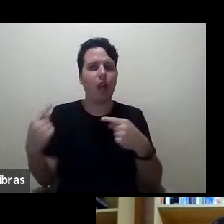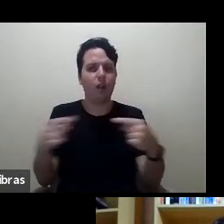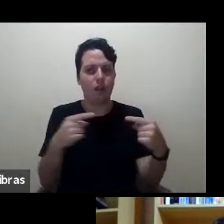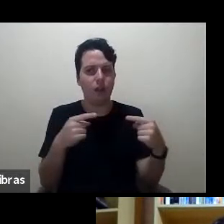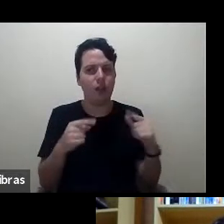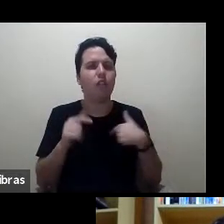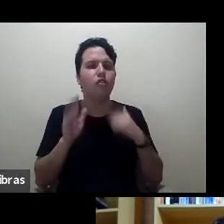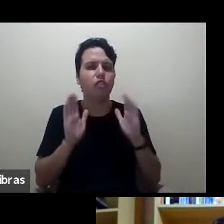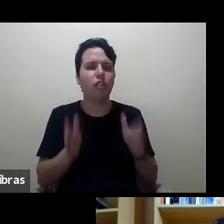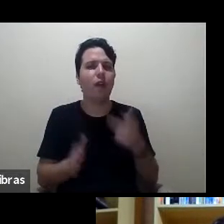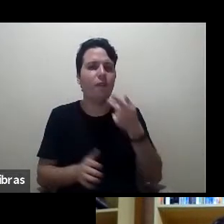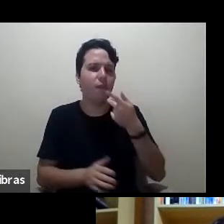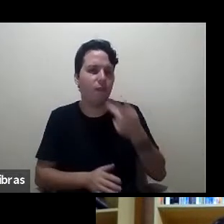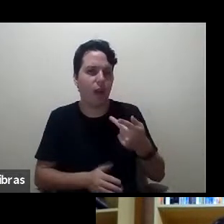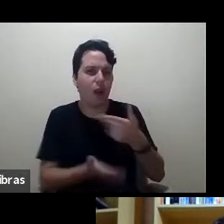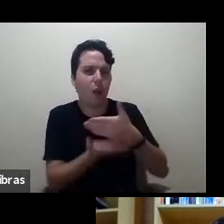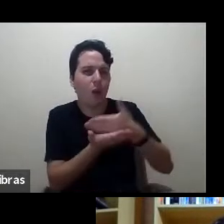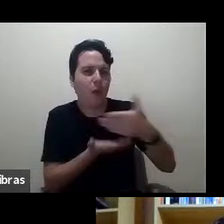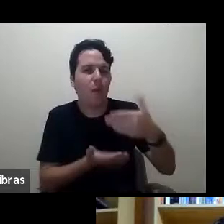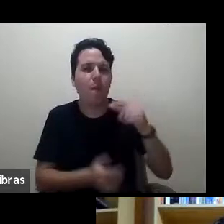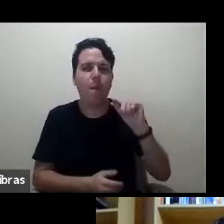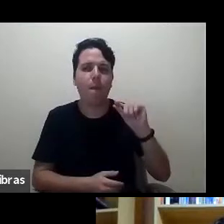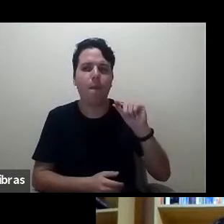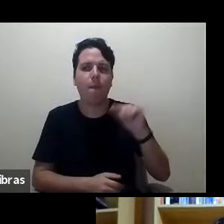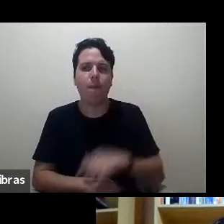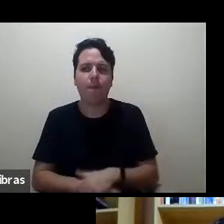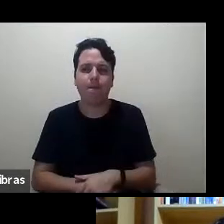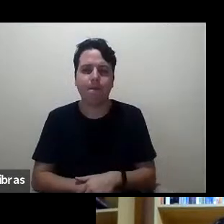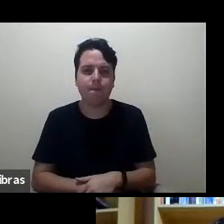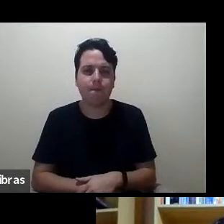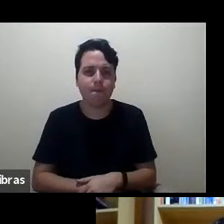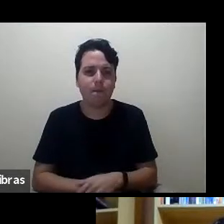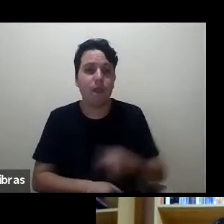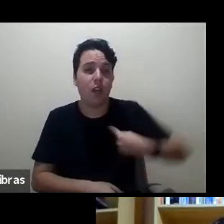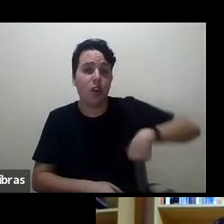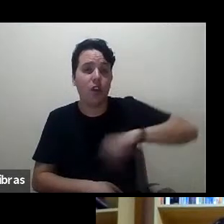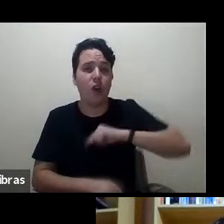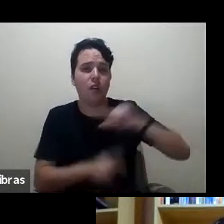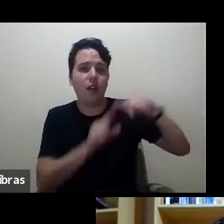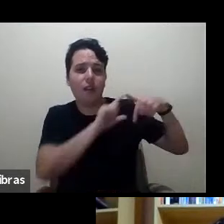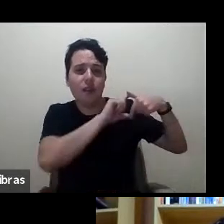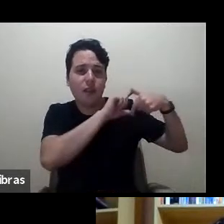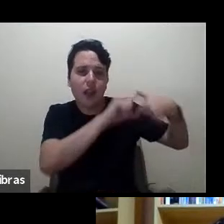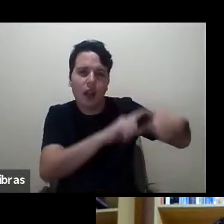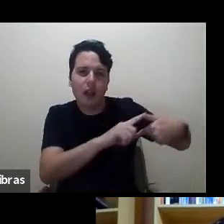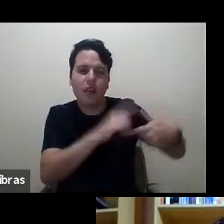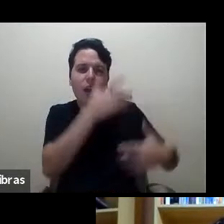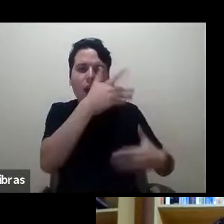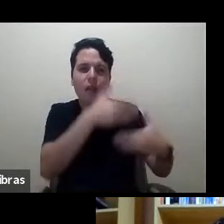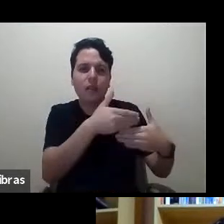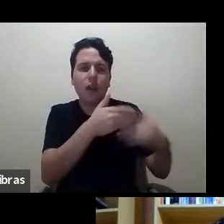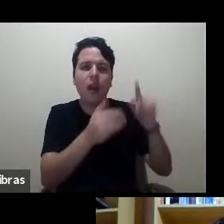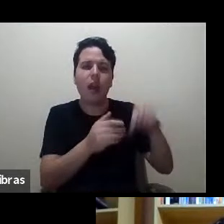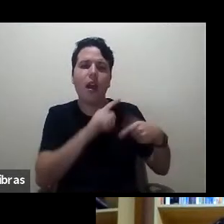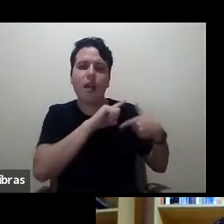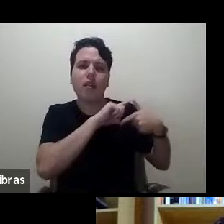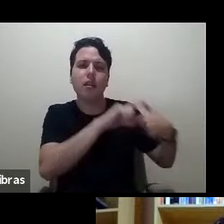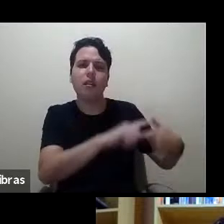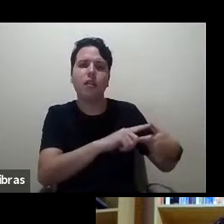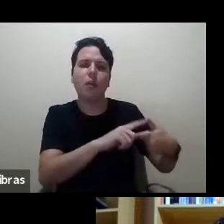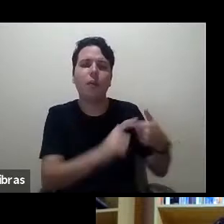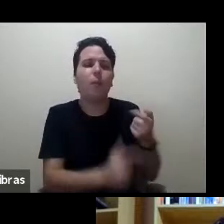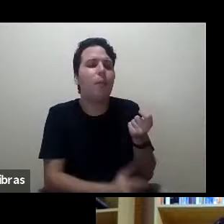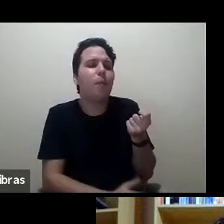no começo eu acho que a nossa tradição das resenhas de resenhas é uma tradição muito pouco